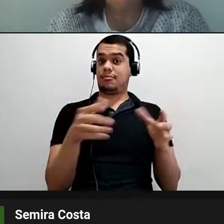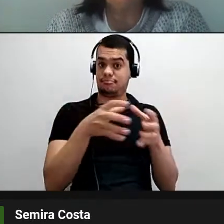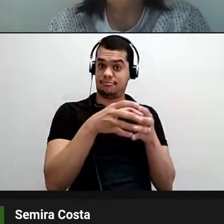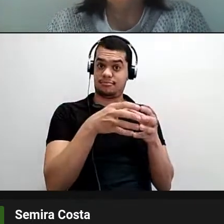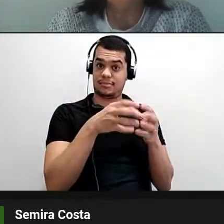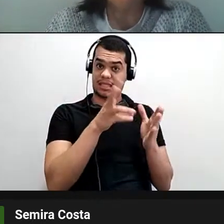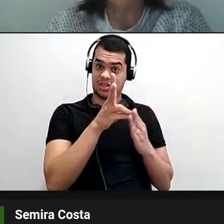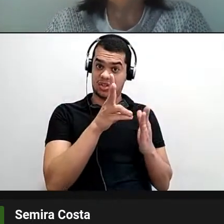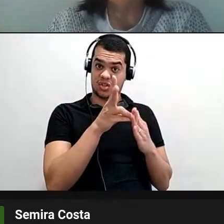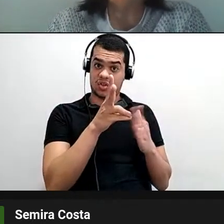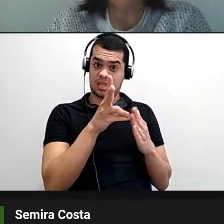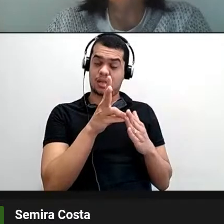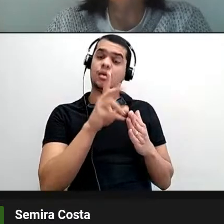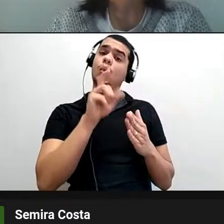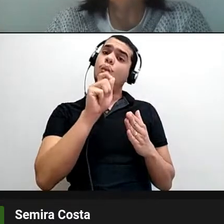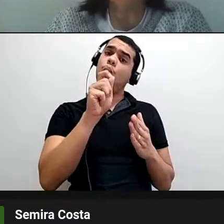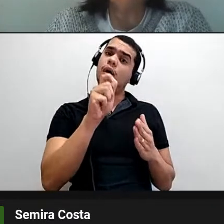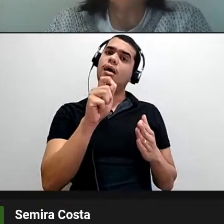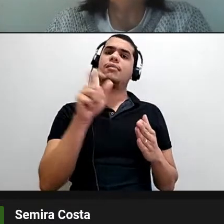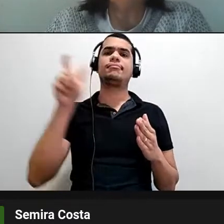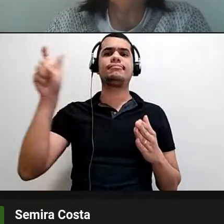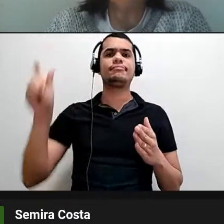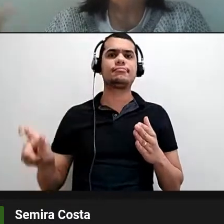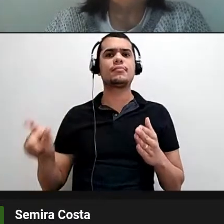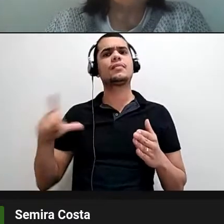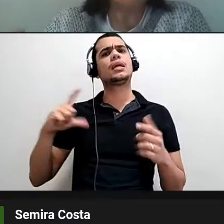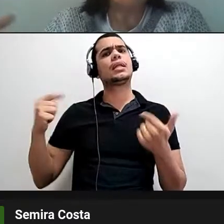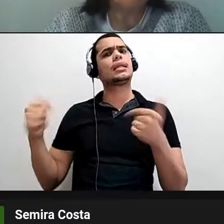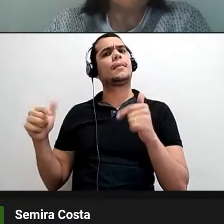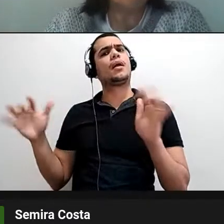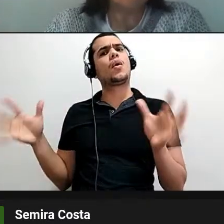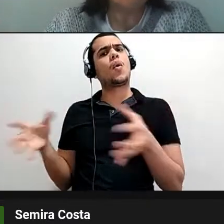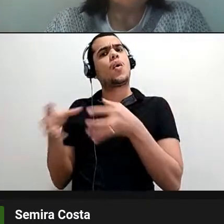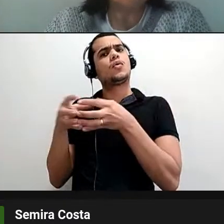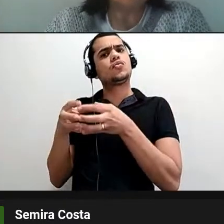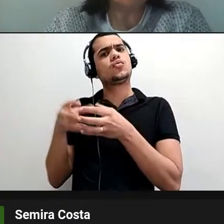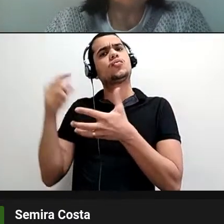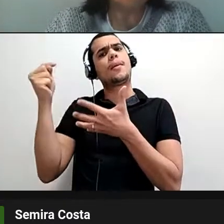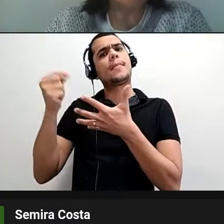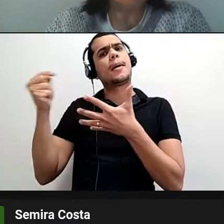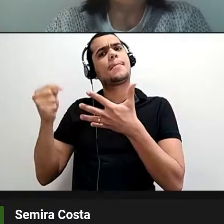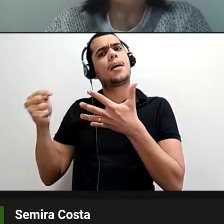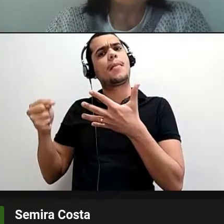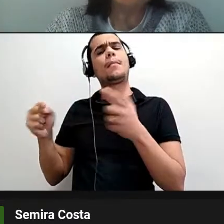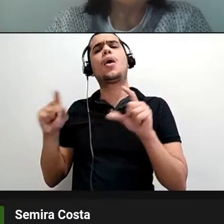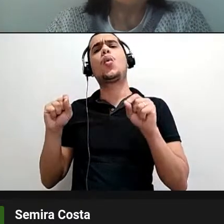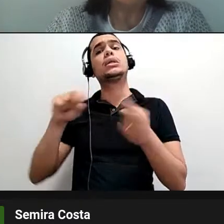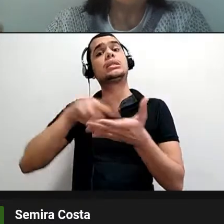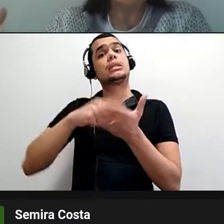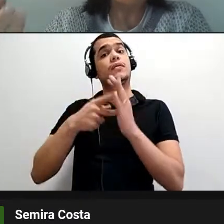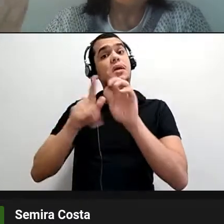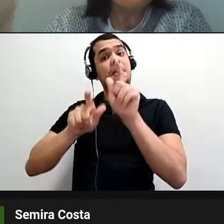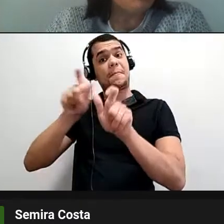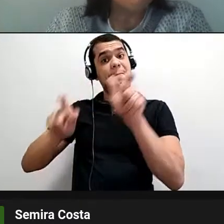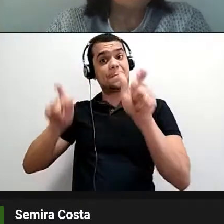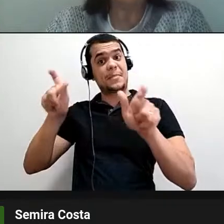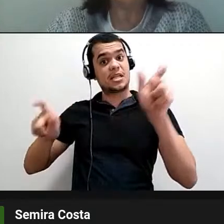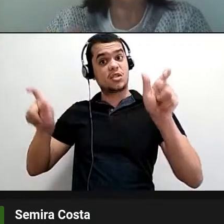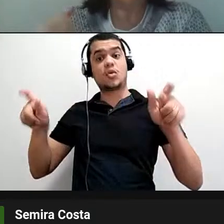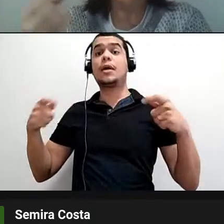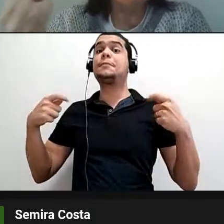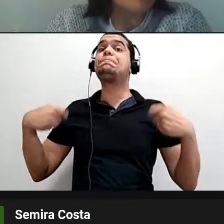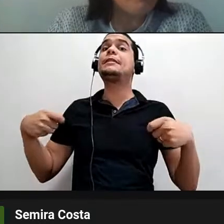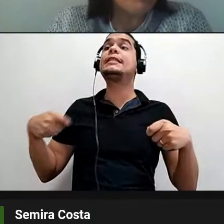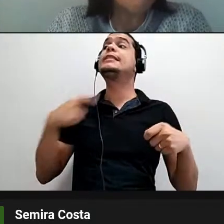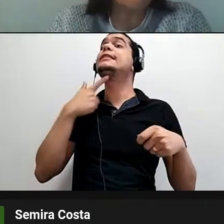indígenas é você desenvolver um trabalho em conjunto com o que essas pessoas pretendem, o